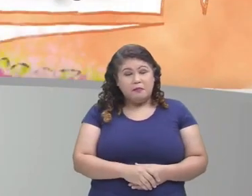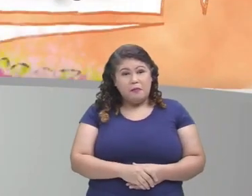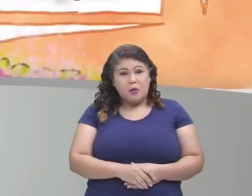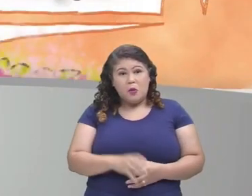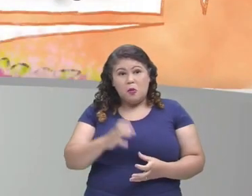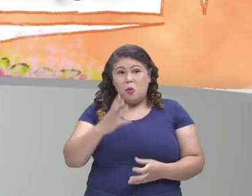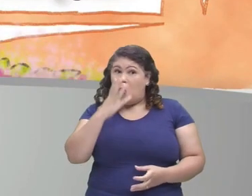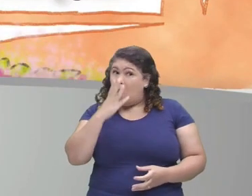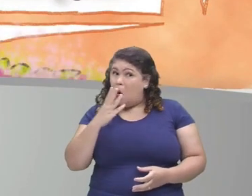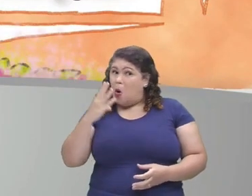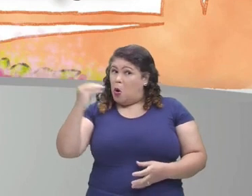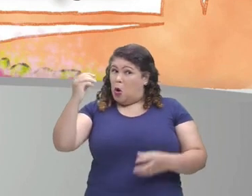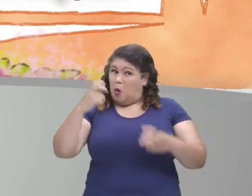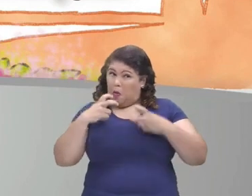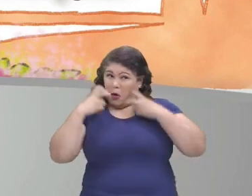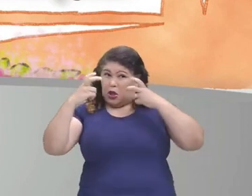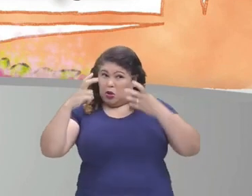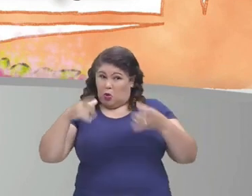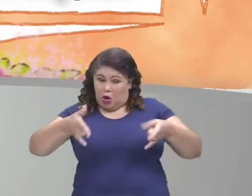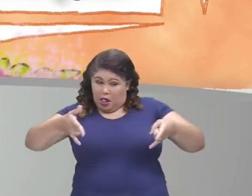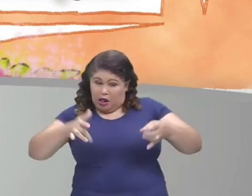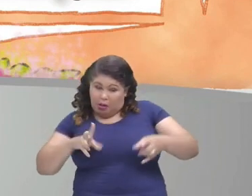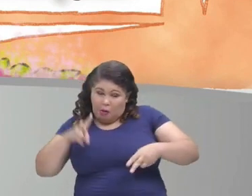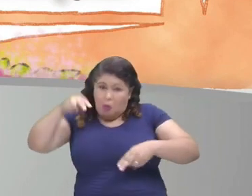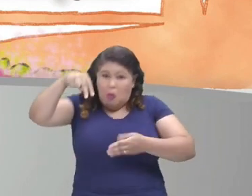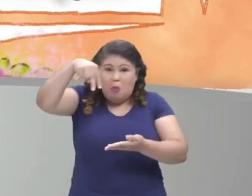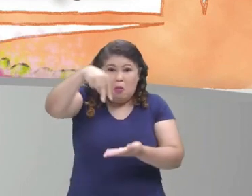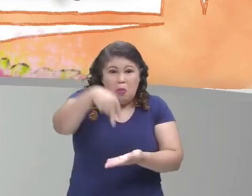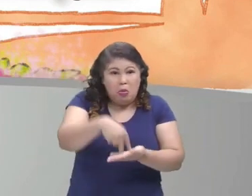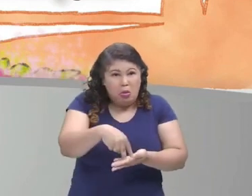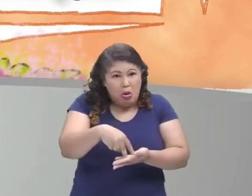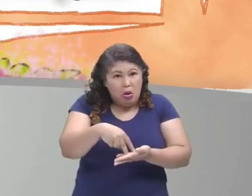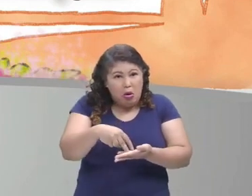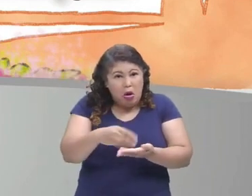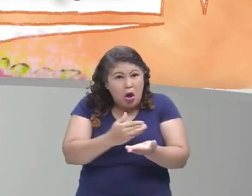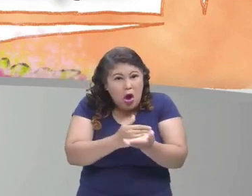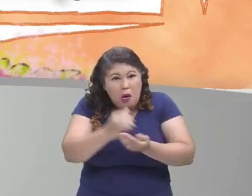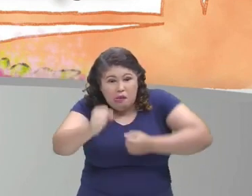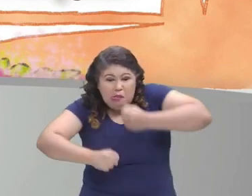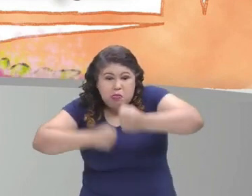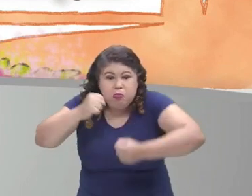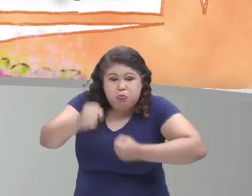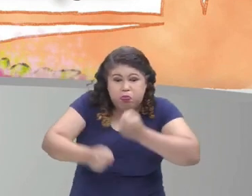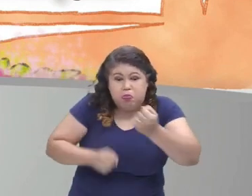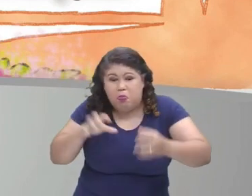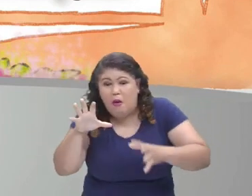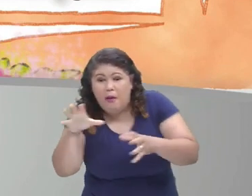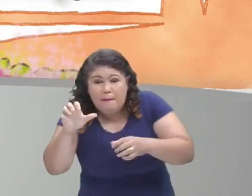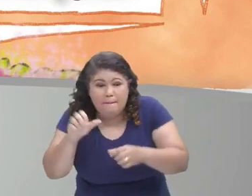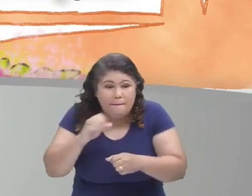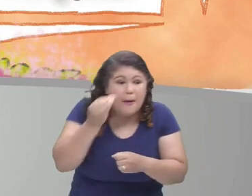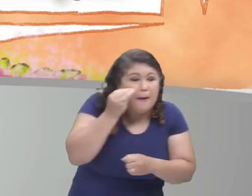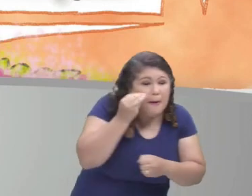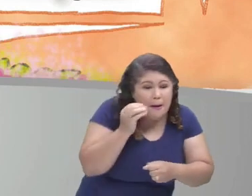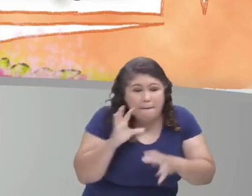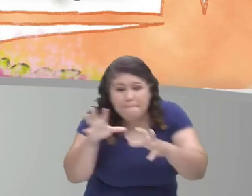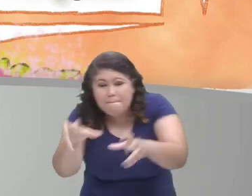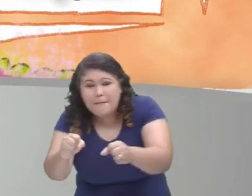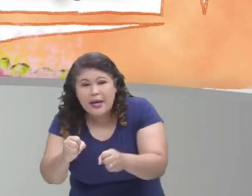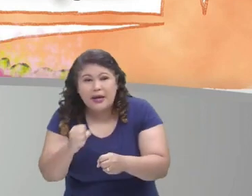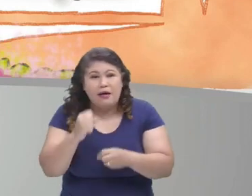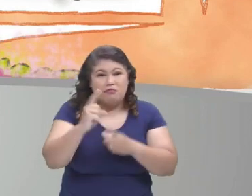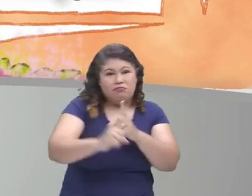lobo gritou, pulou para fora da cama e começou a perseguir a Chapeuzinho Vermelho pela